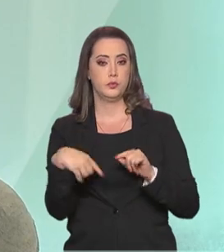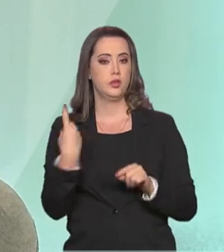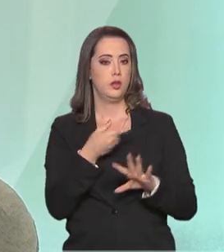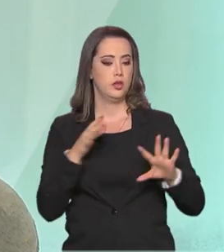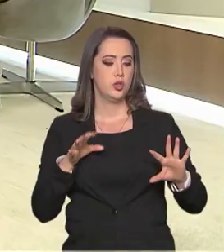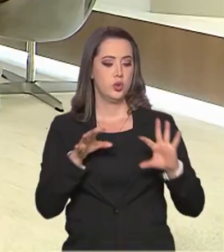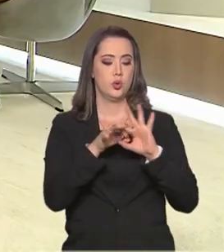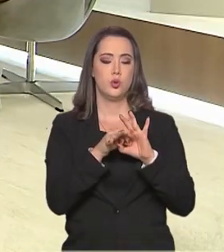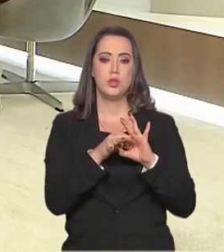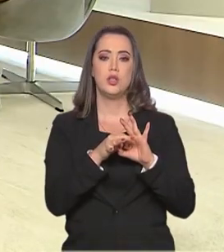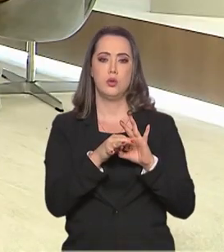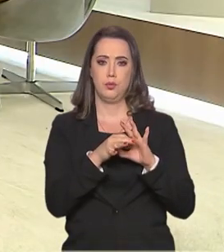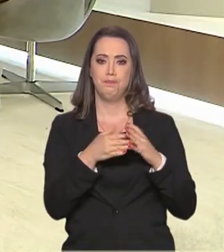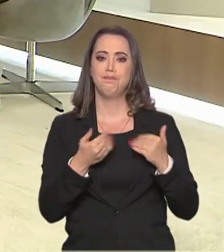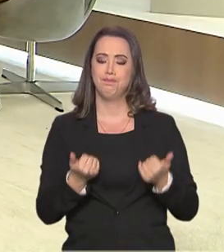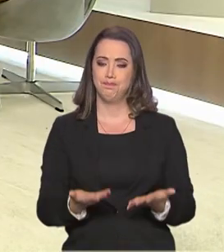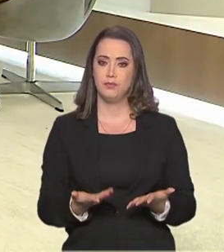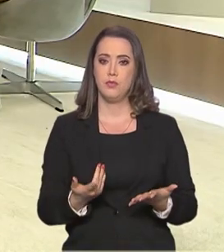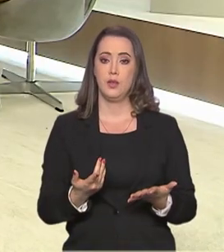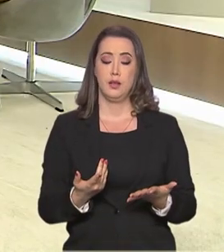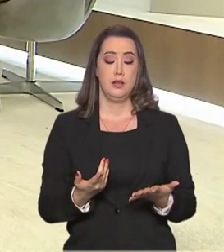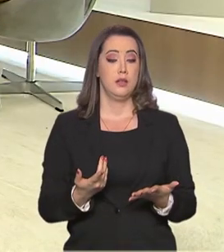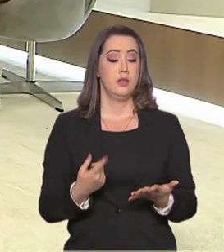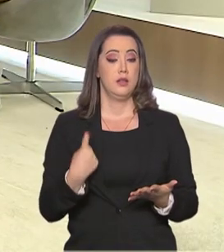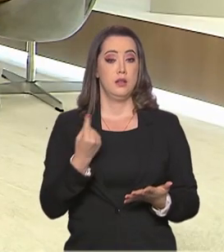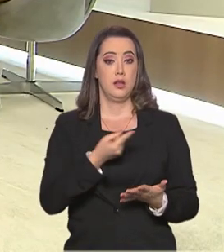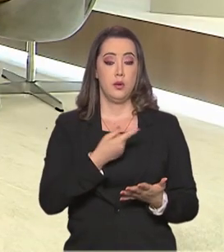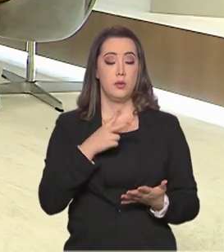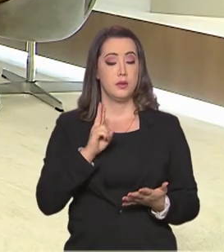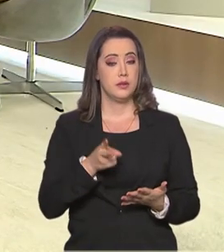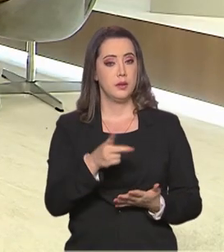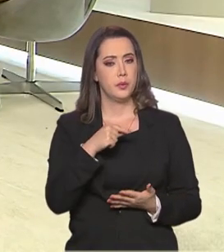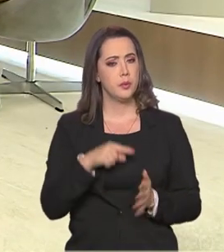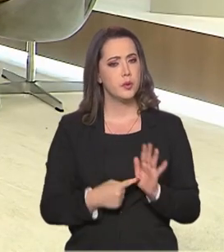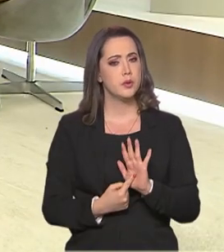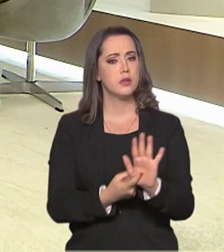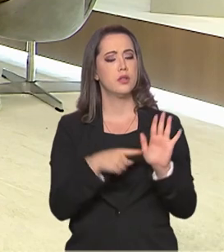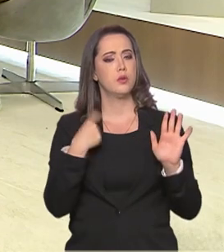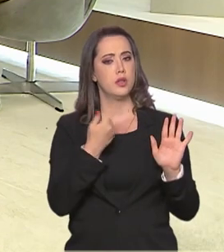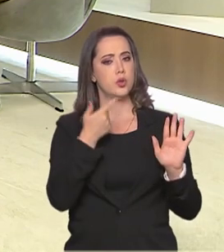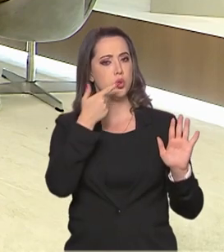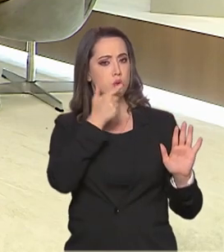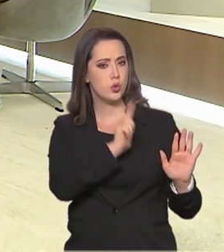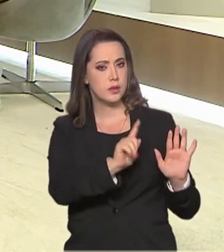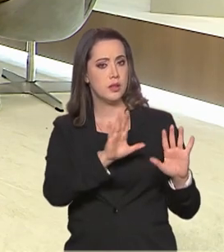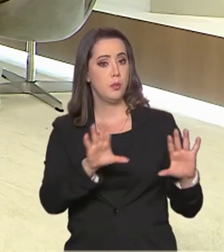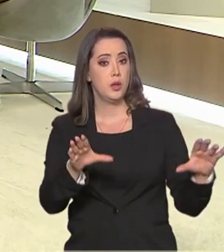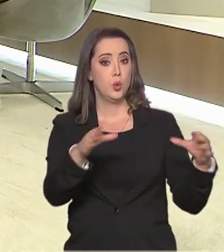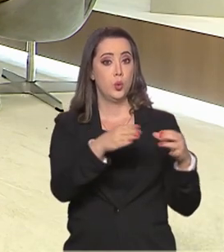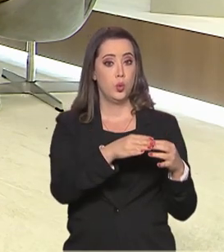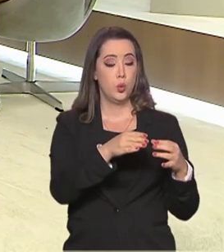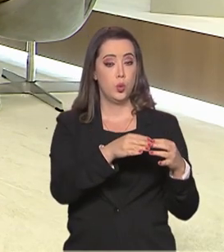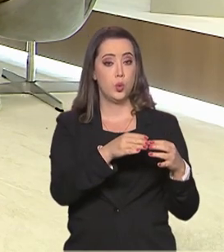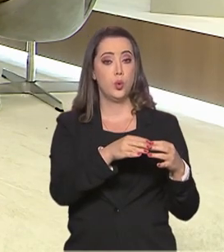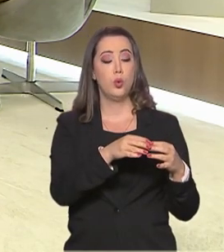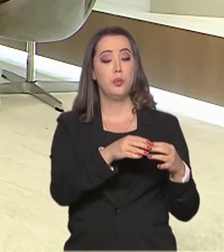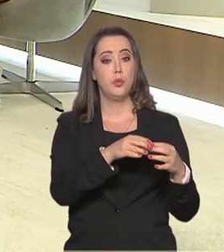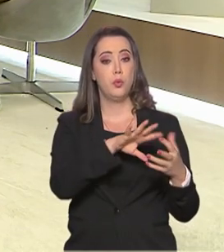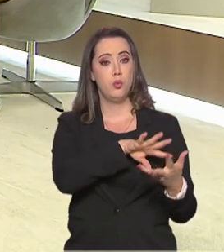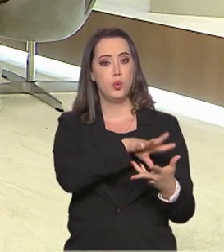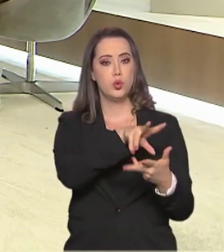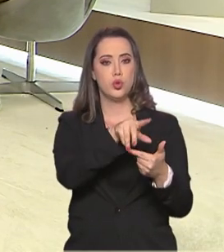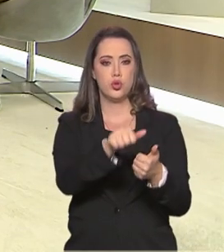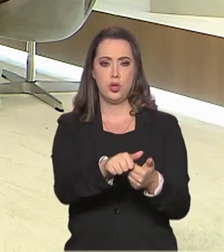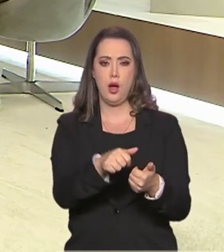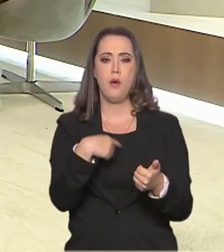forte. Vide o que a gente conseguiu através do Comitê Internacional, as vacinas que